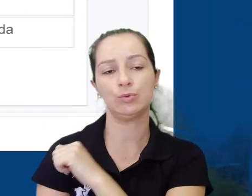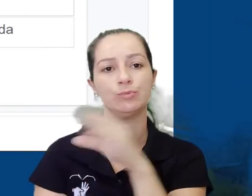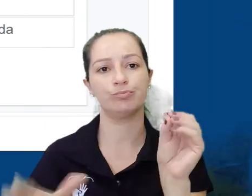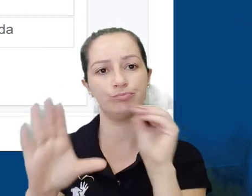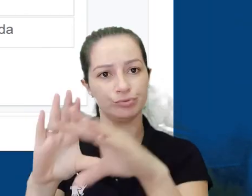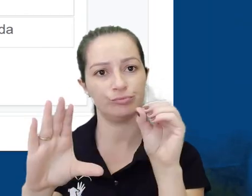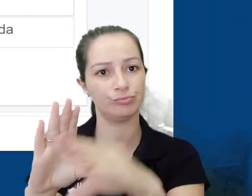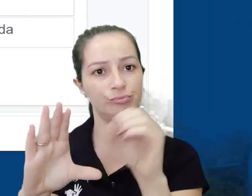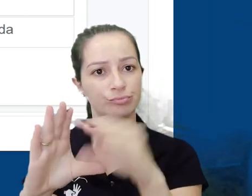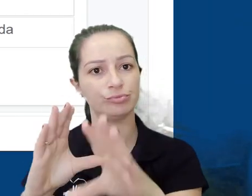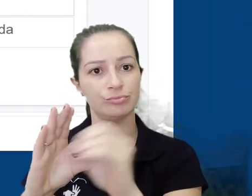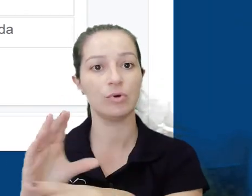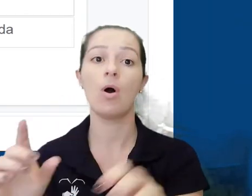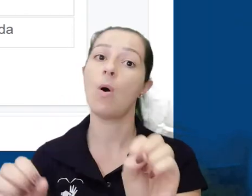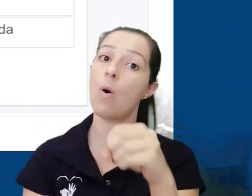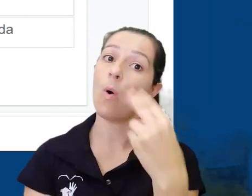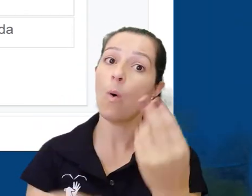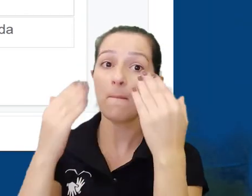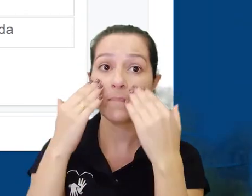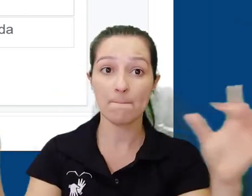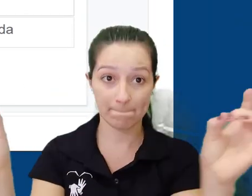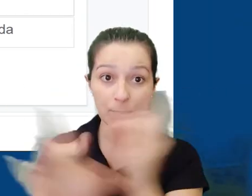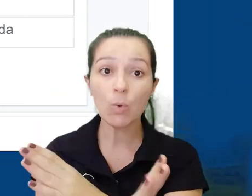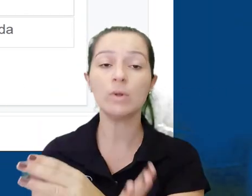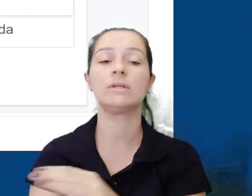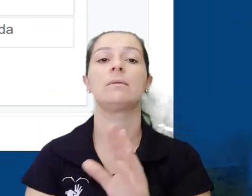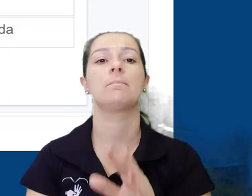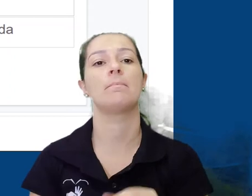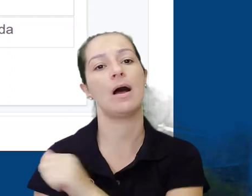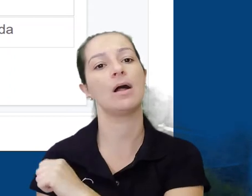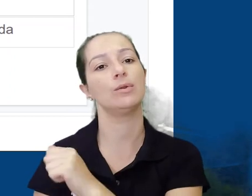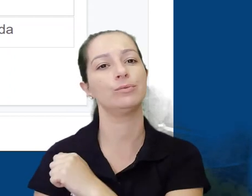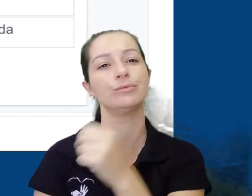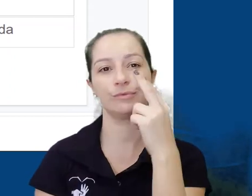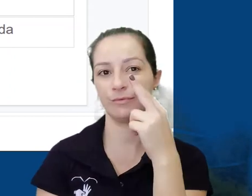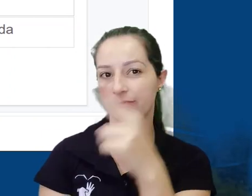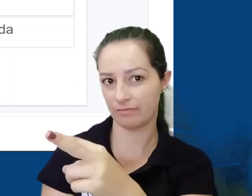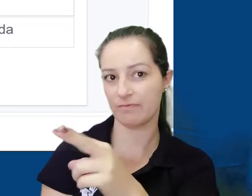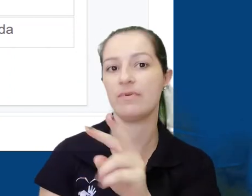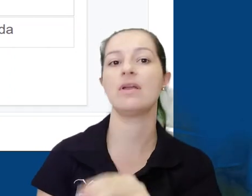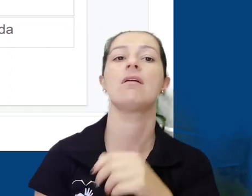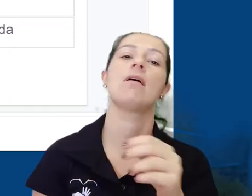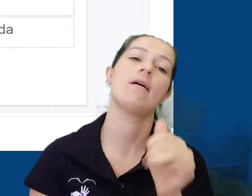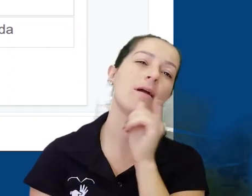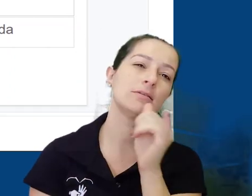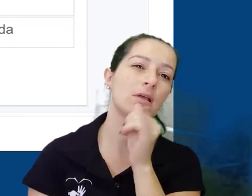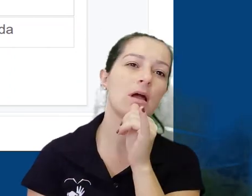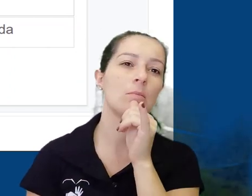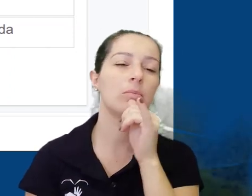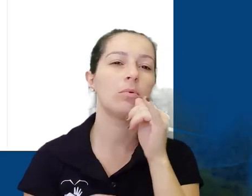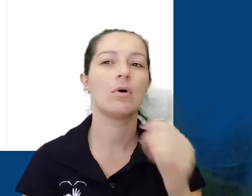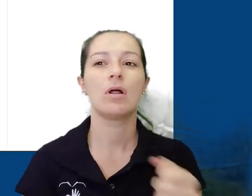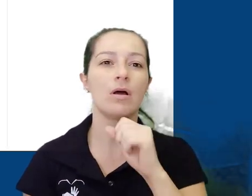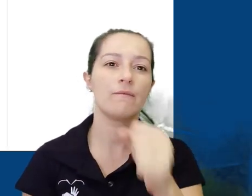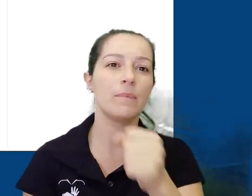alunos preencherem devidamente, como também podemos criar uma apresentação para os alunos mesmo. Um material para eles acompanharem durante uma transmissão ao